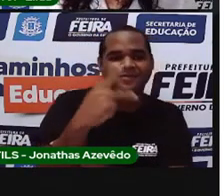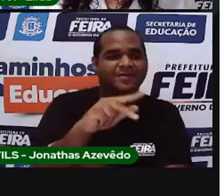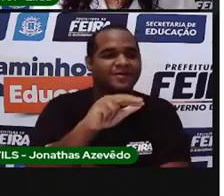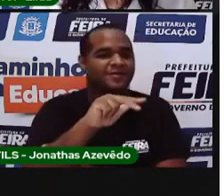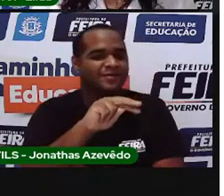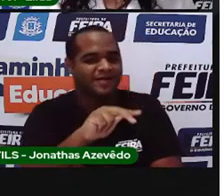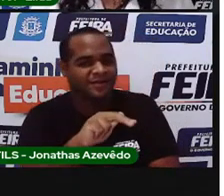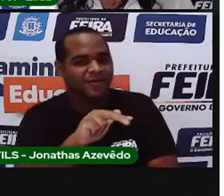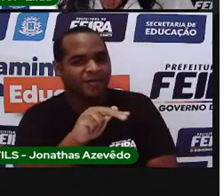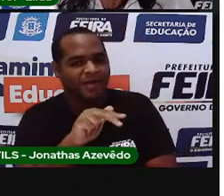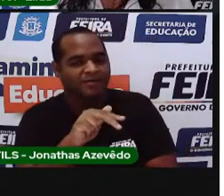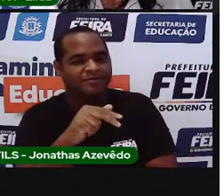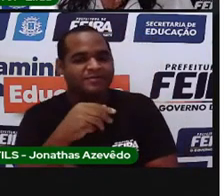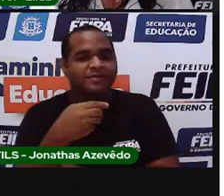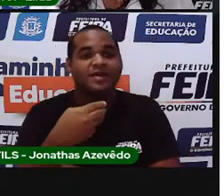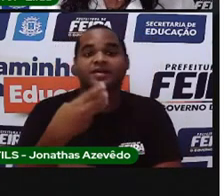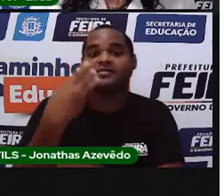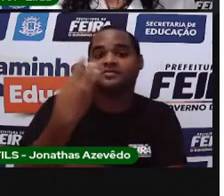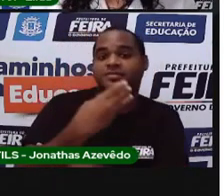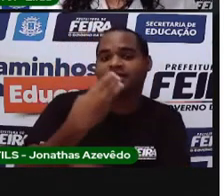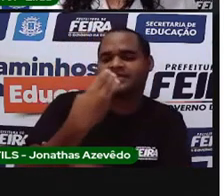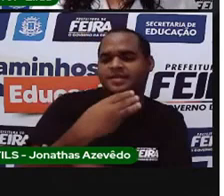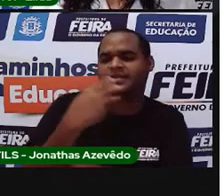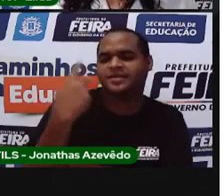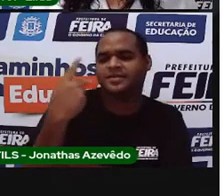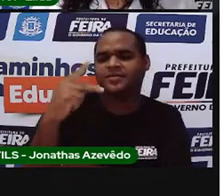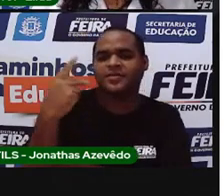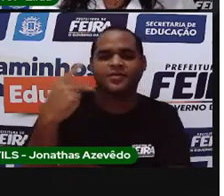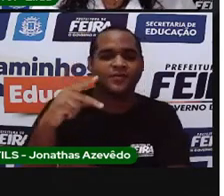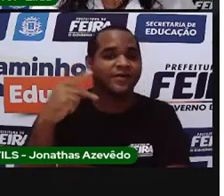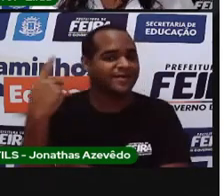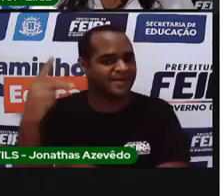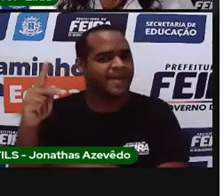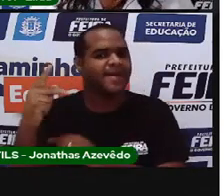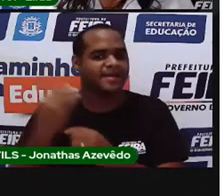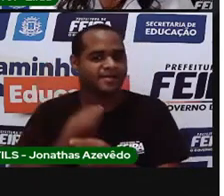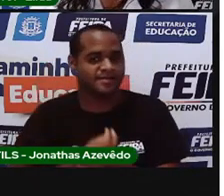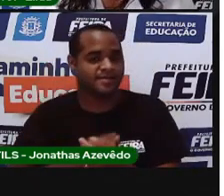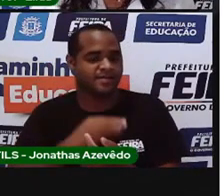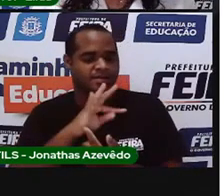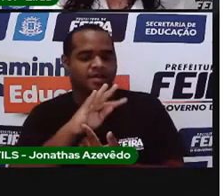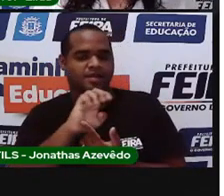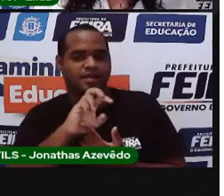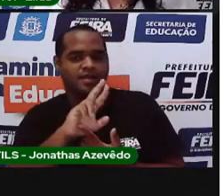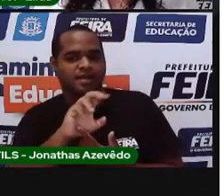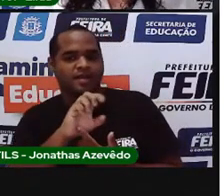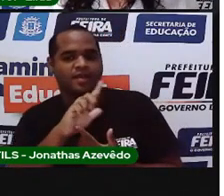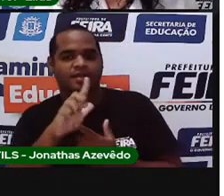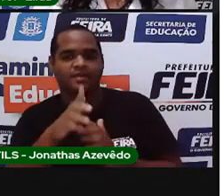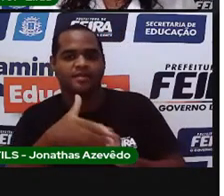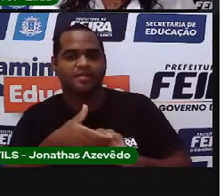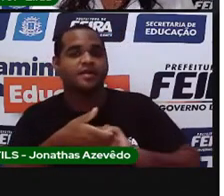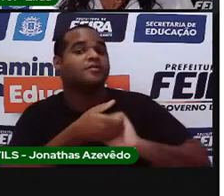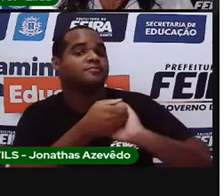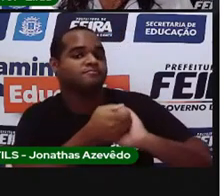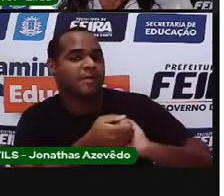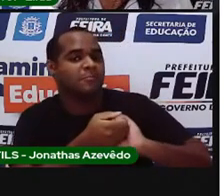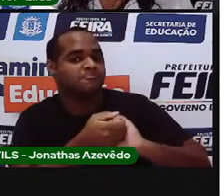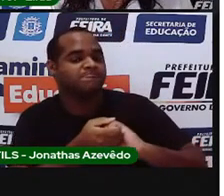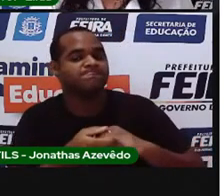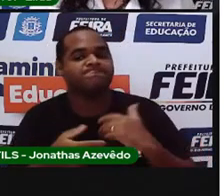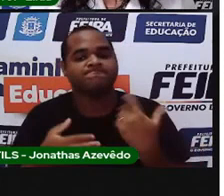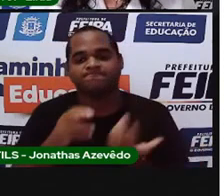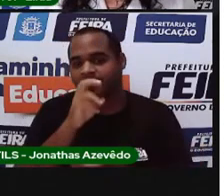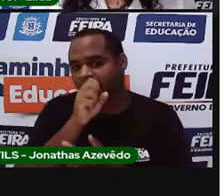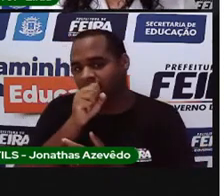segundo seu irmão. O terceiro foi aquele que a Tereza deu a